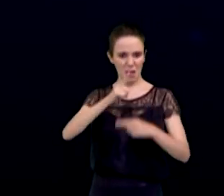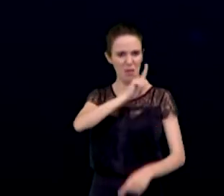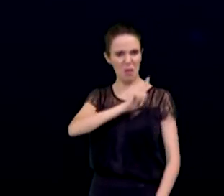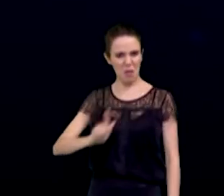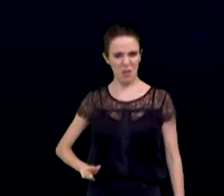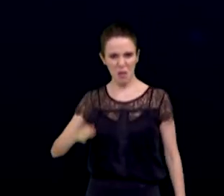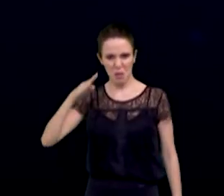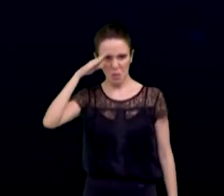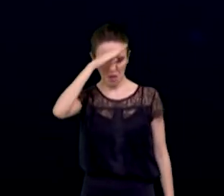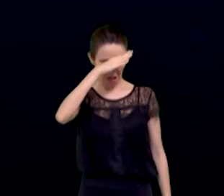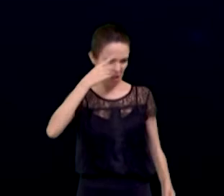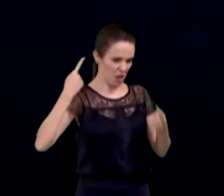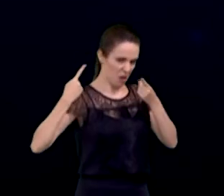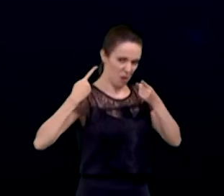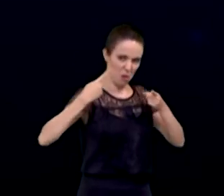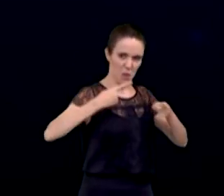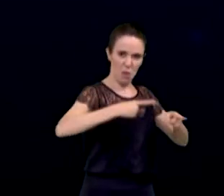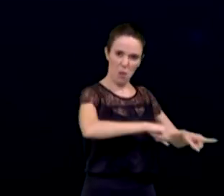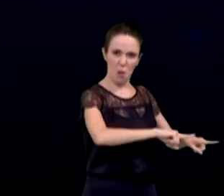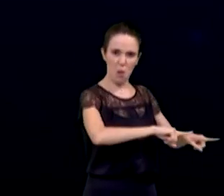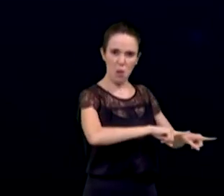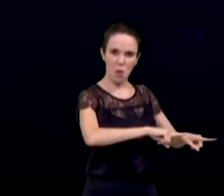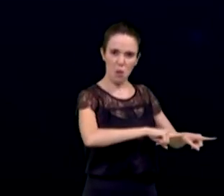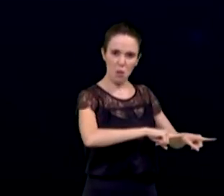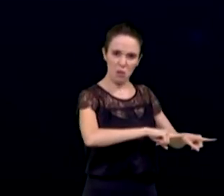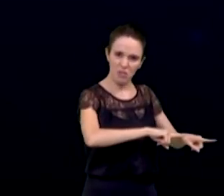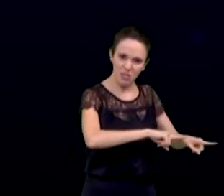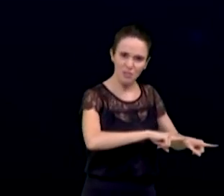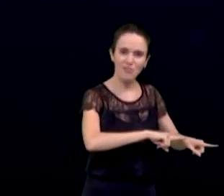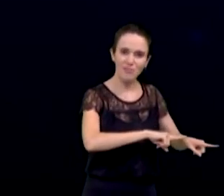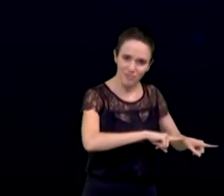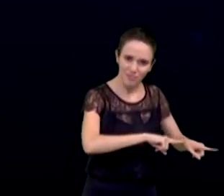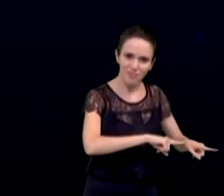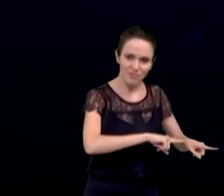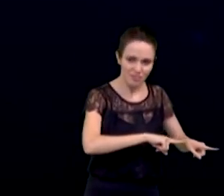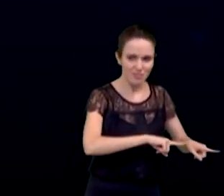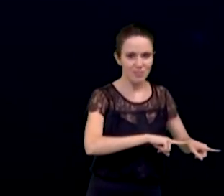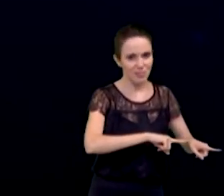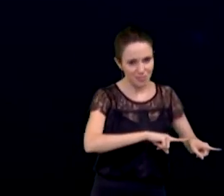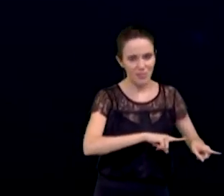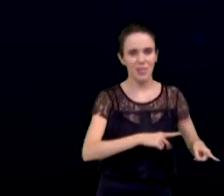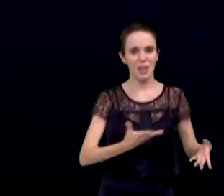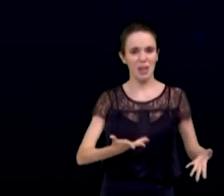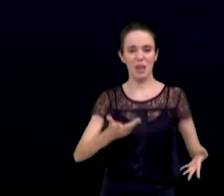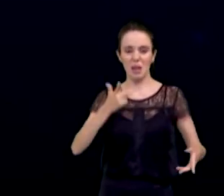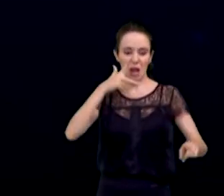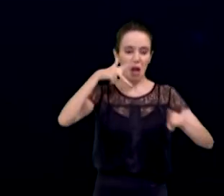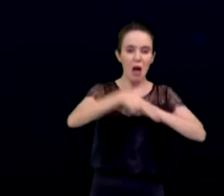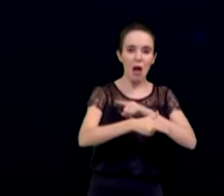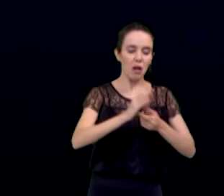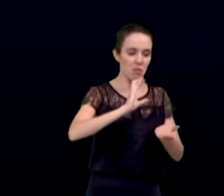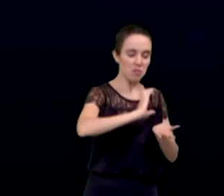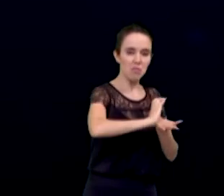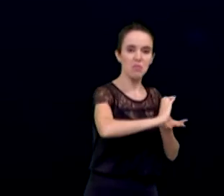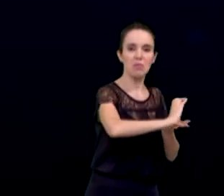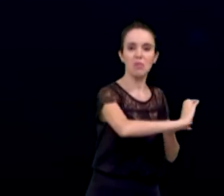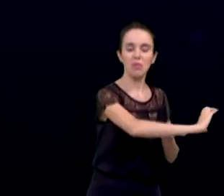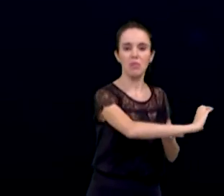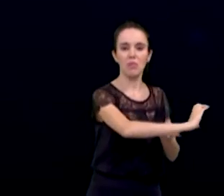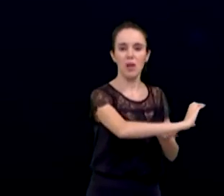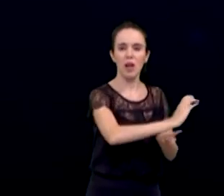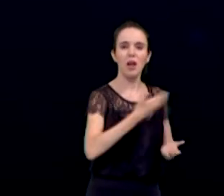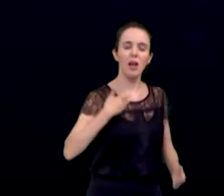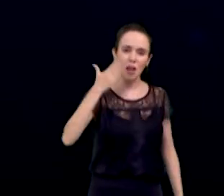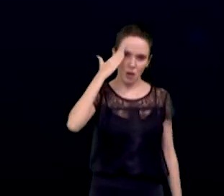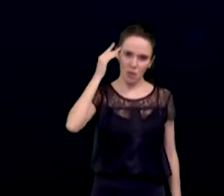Bolsonaro, seja através de interferências políticas arbitrárias, seja através de cortes de verbos. Eu quero saber de você,